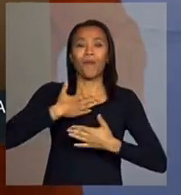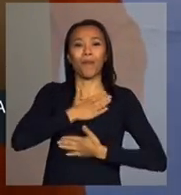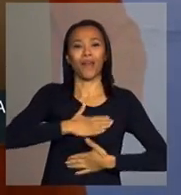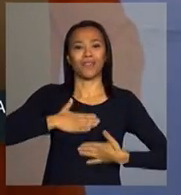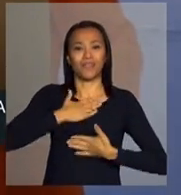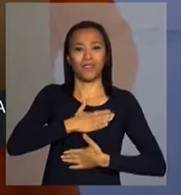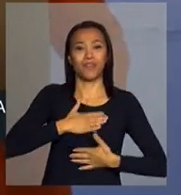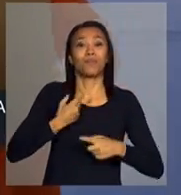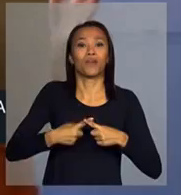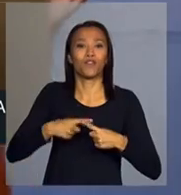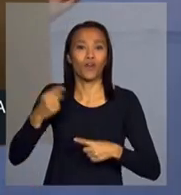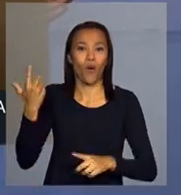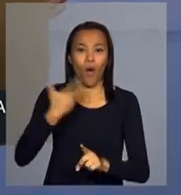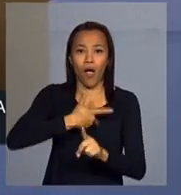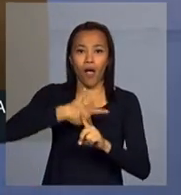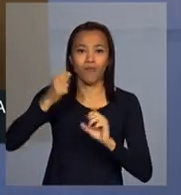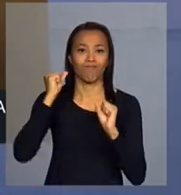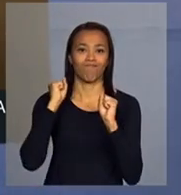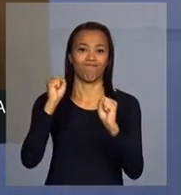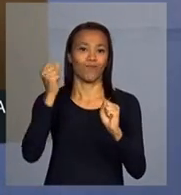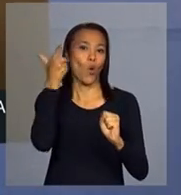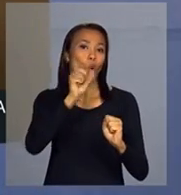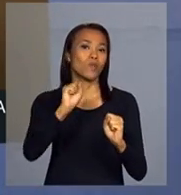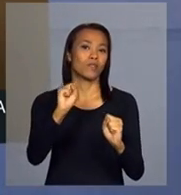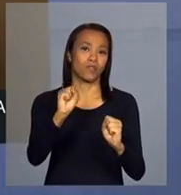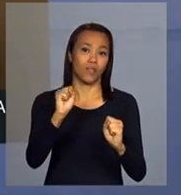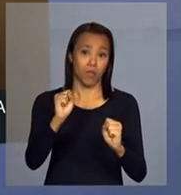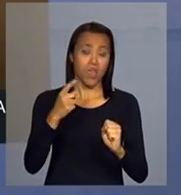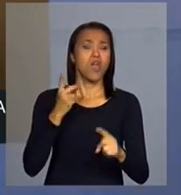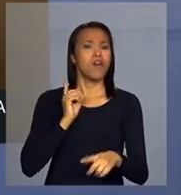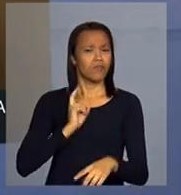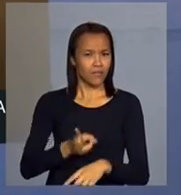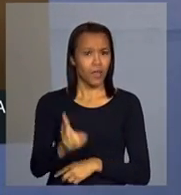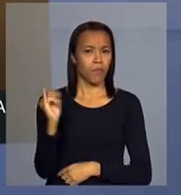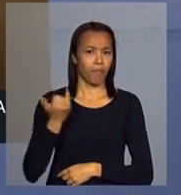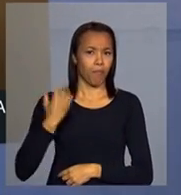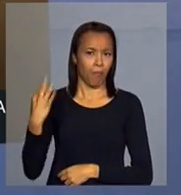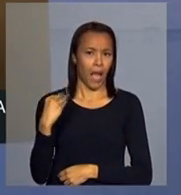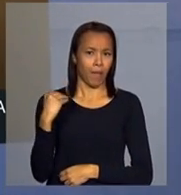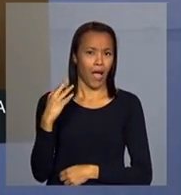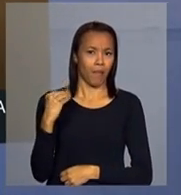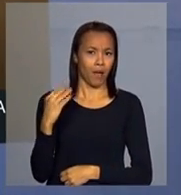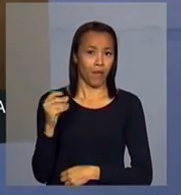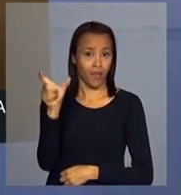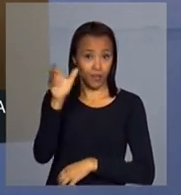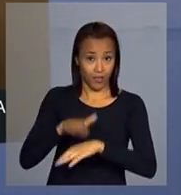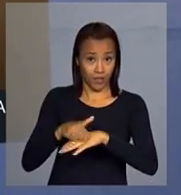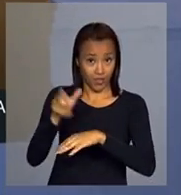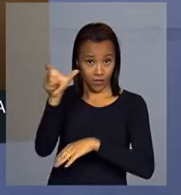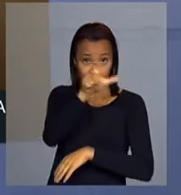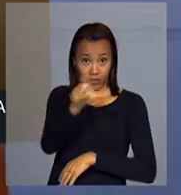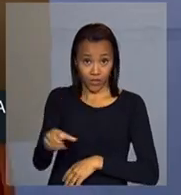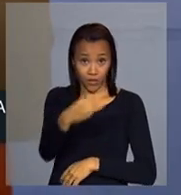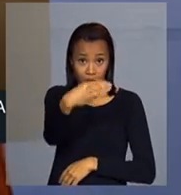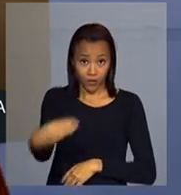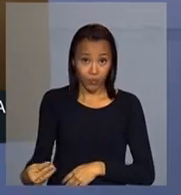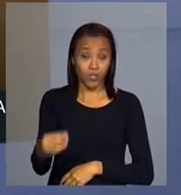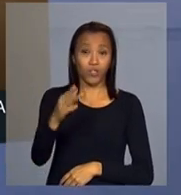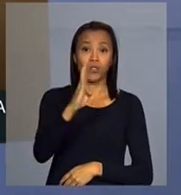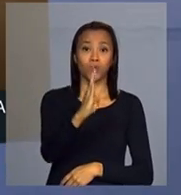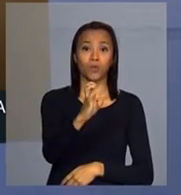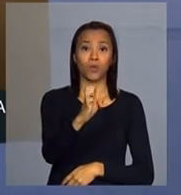conquista. Eu sempre escuto do Fernando Bezerra a seguinte frase, Presidenta,